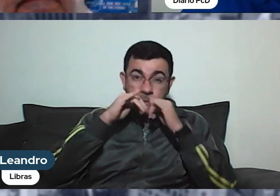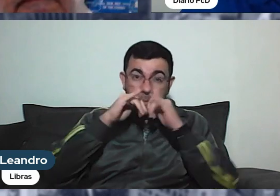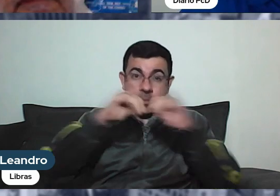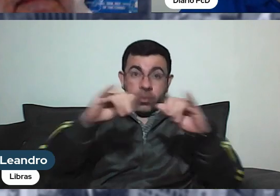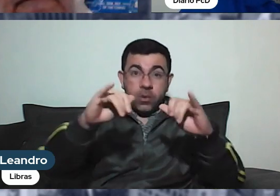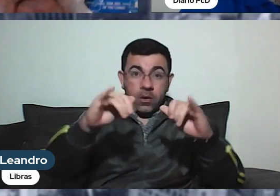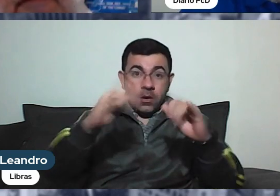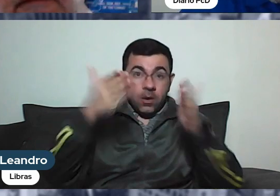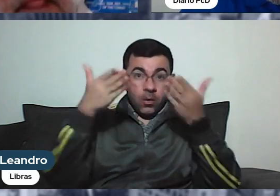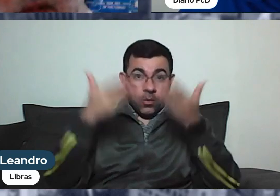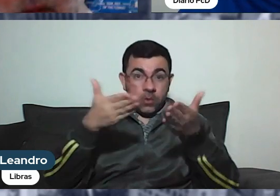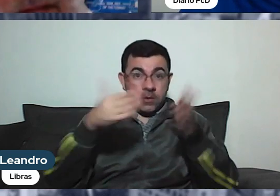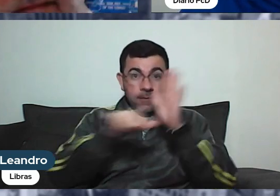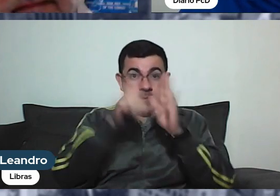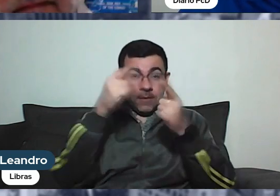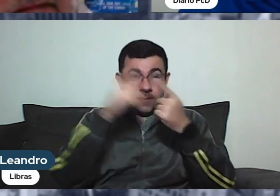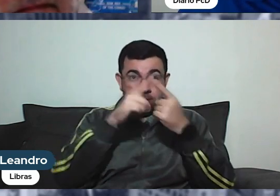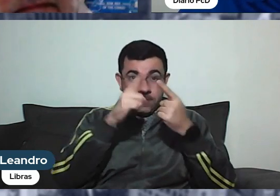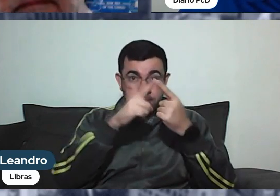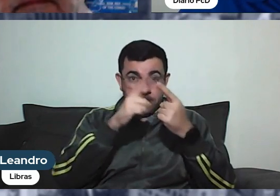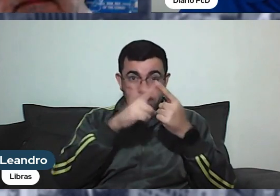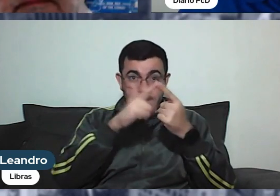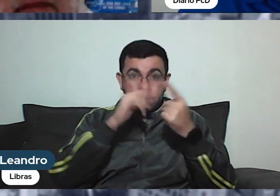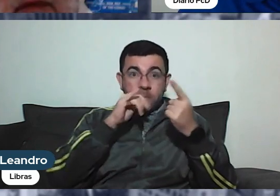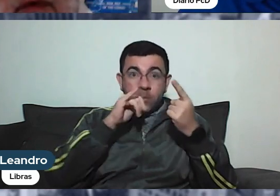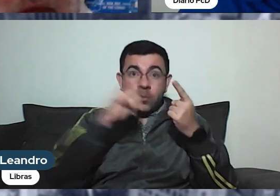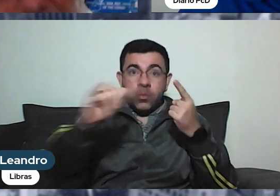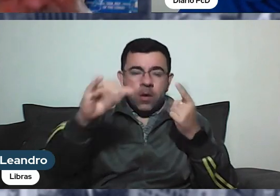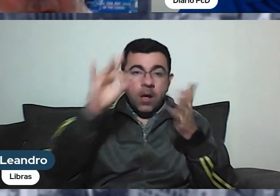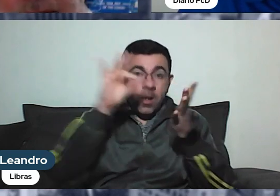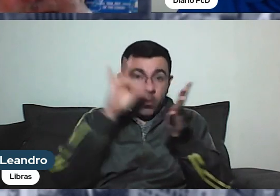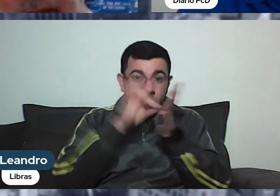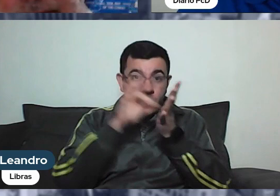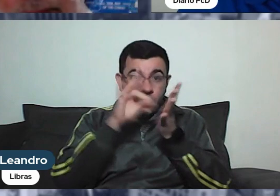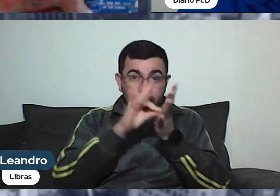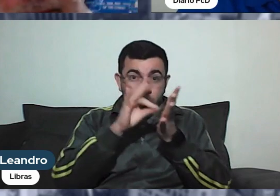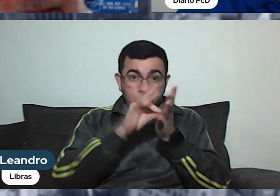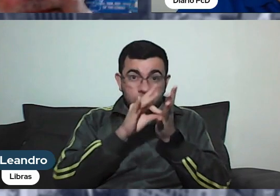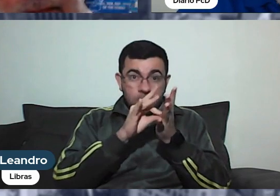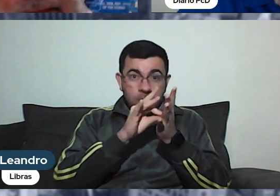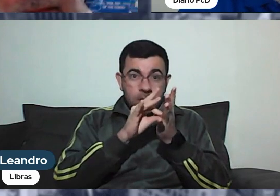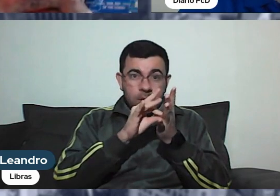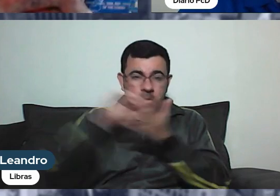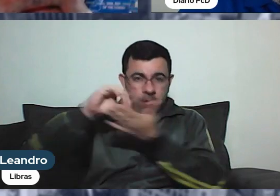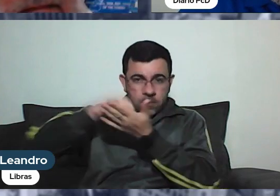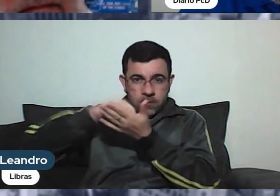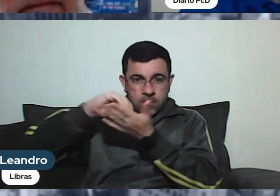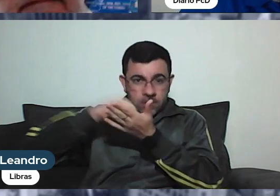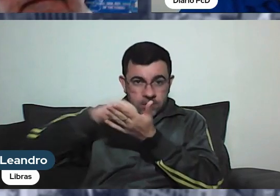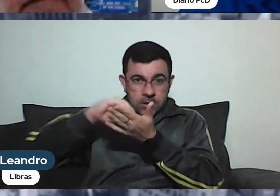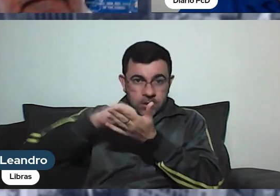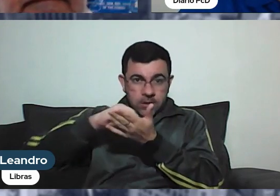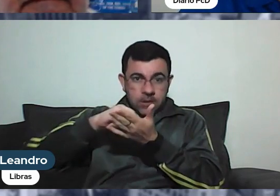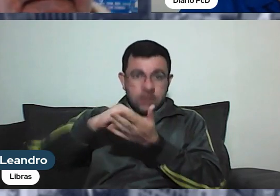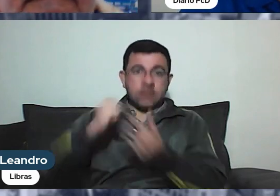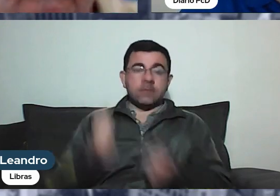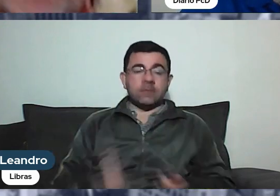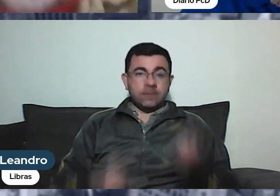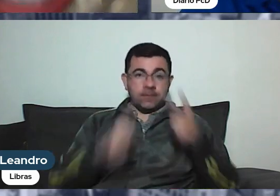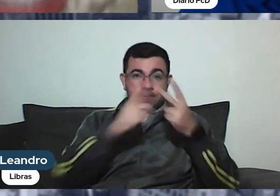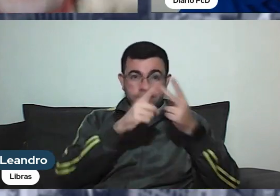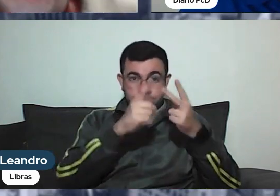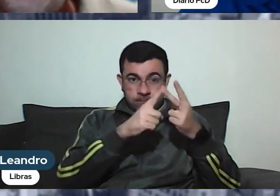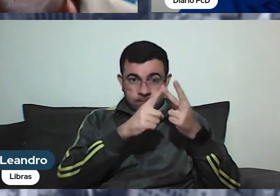Primeiro, isso é uma informação oficial de uma das secretarias de Estado. Segundo,